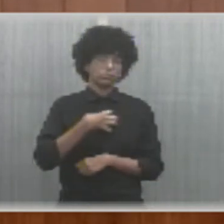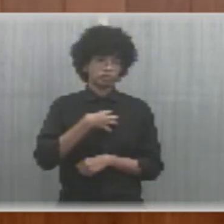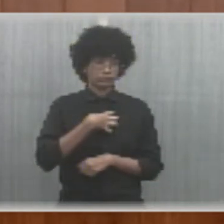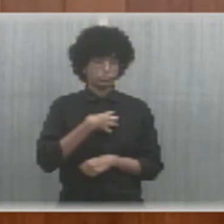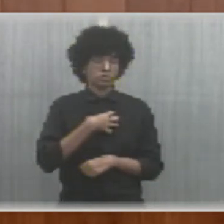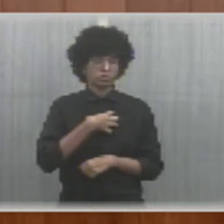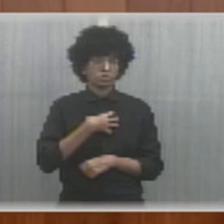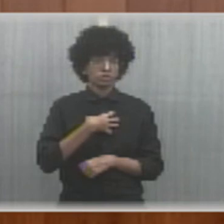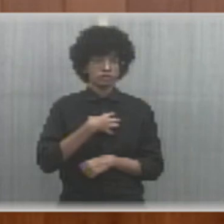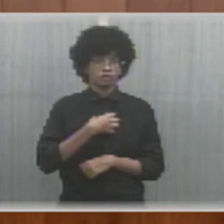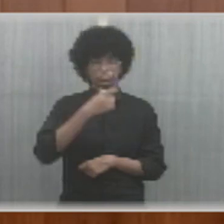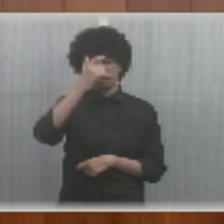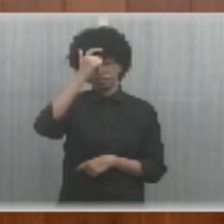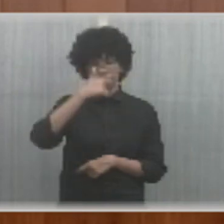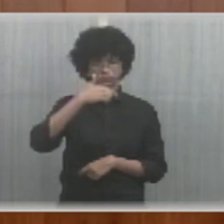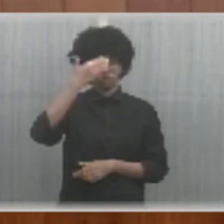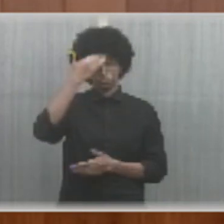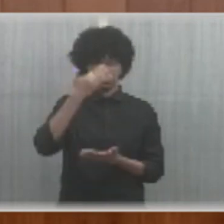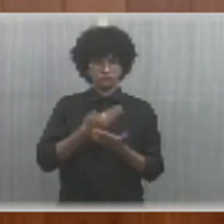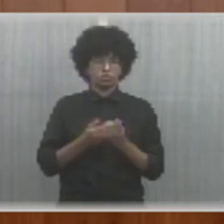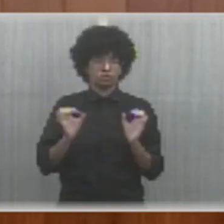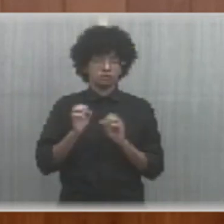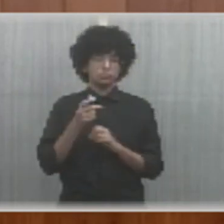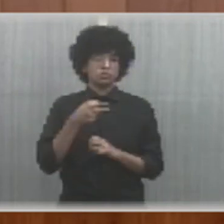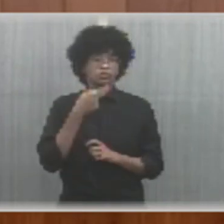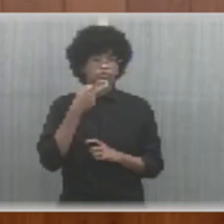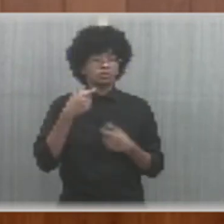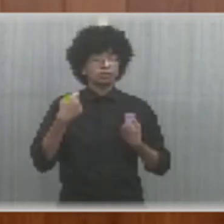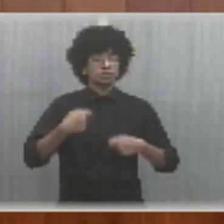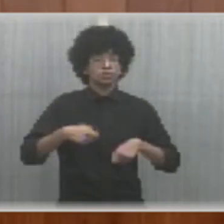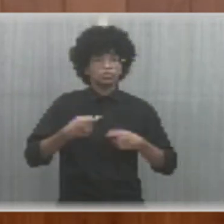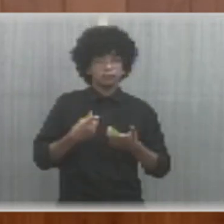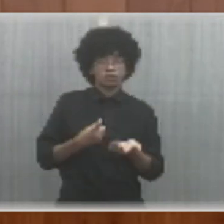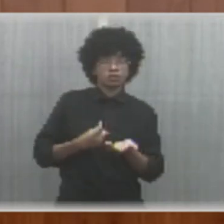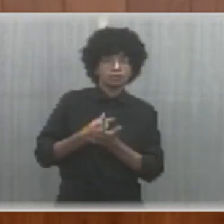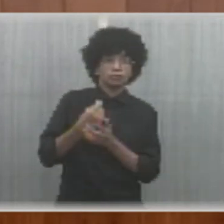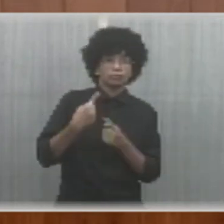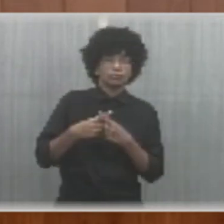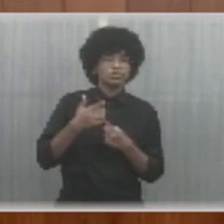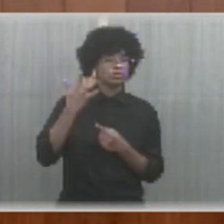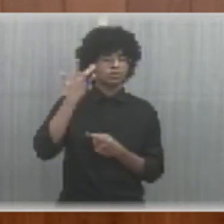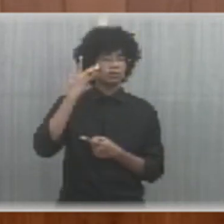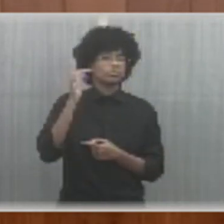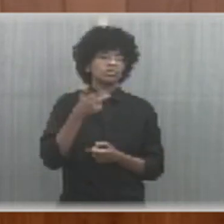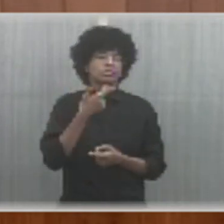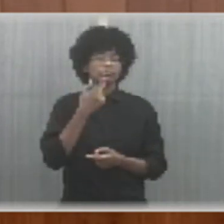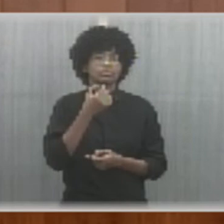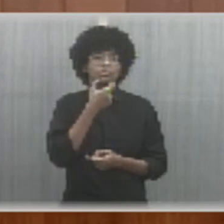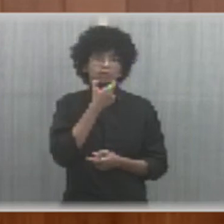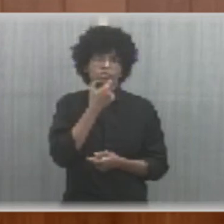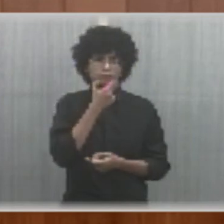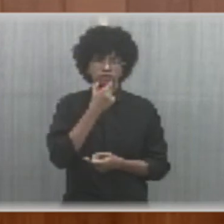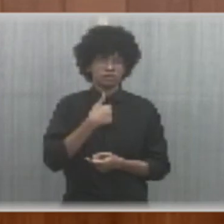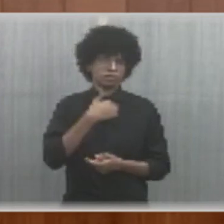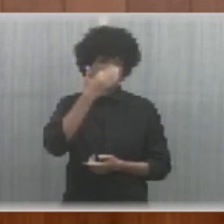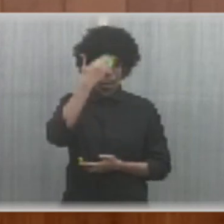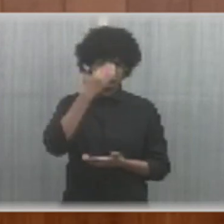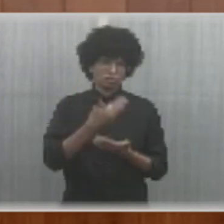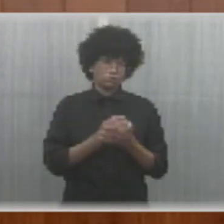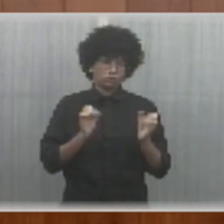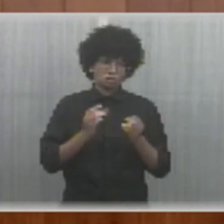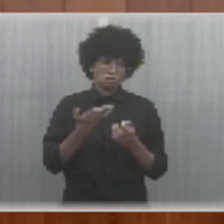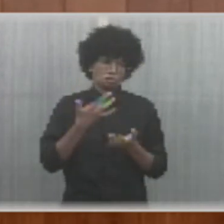eu nem acredito muito nisso, que ele teria dito que teria realizado essa compra porque não sabia falar inglês. Eu não acredito muito